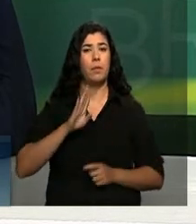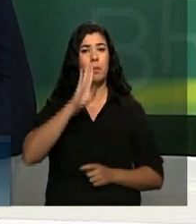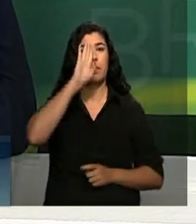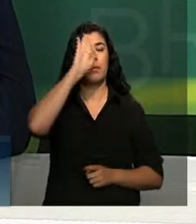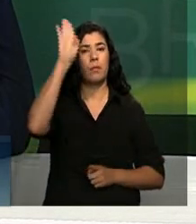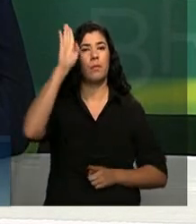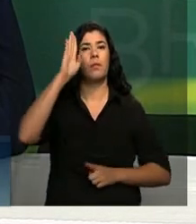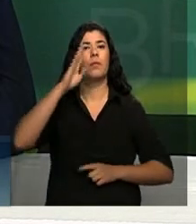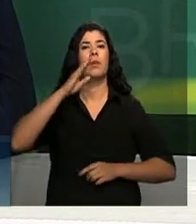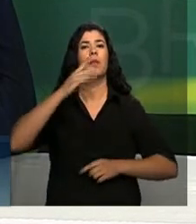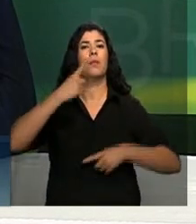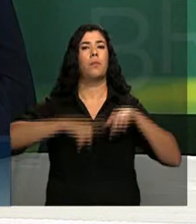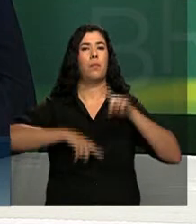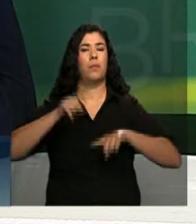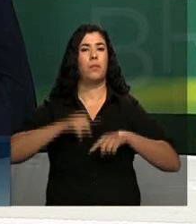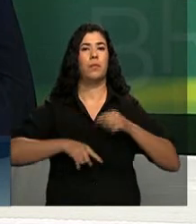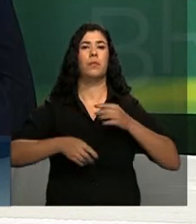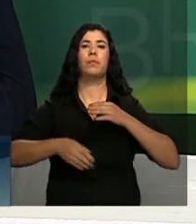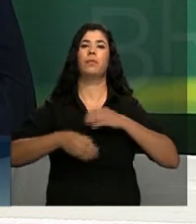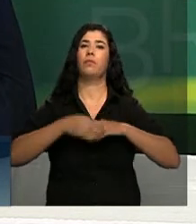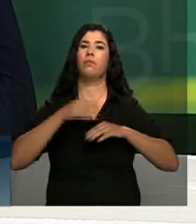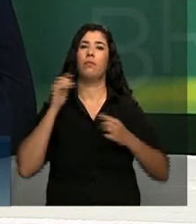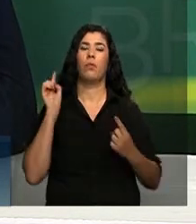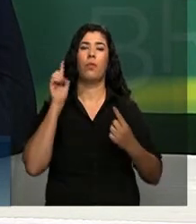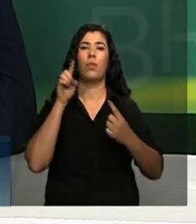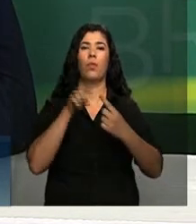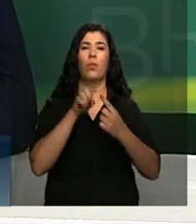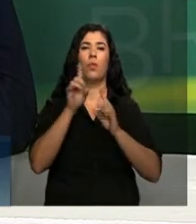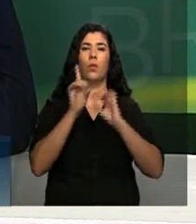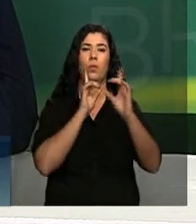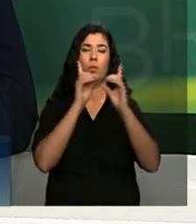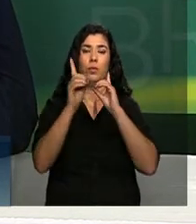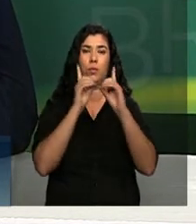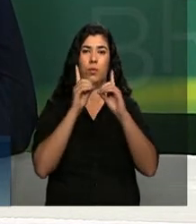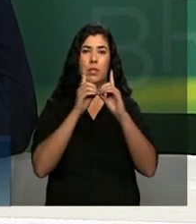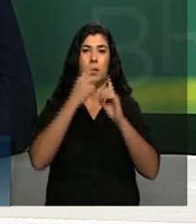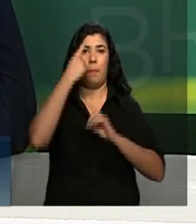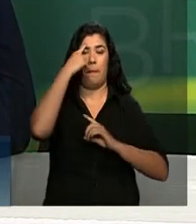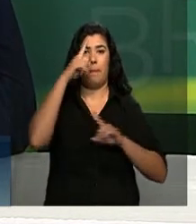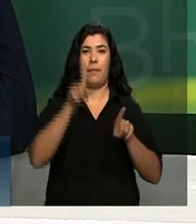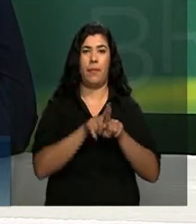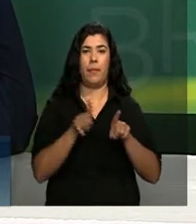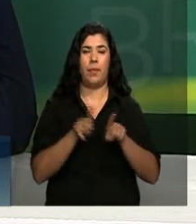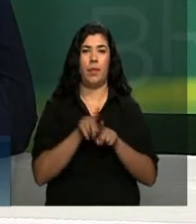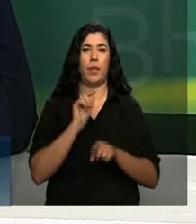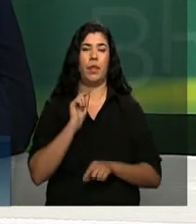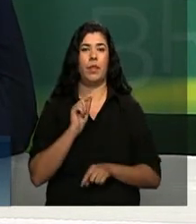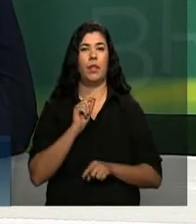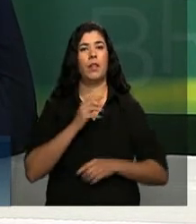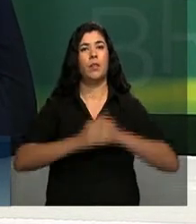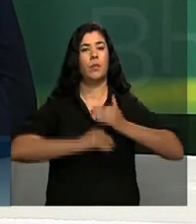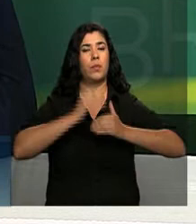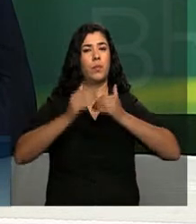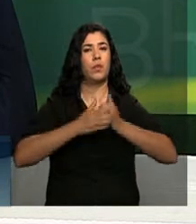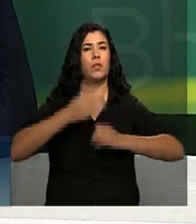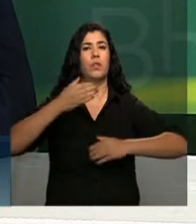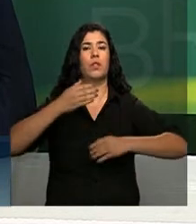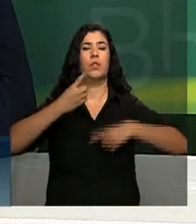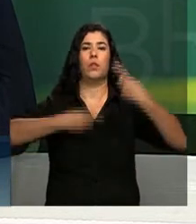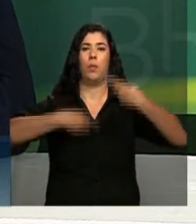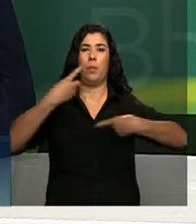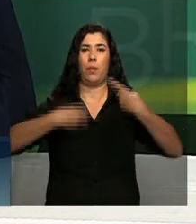o diálogo. Eu acredito no diálogo e penso que a construção das políticas